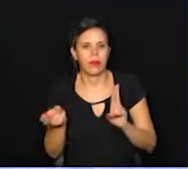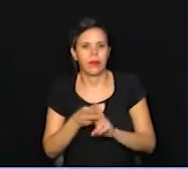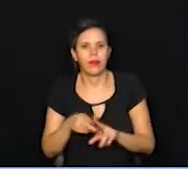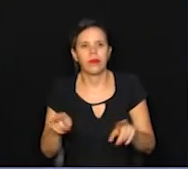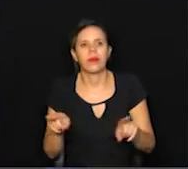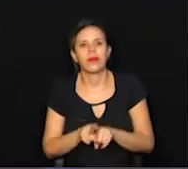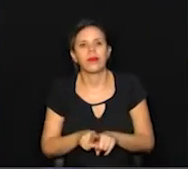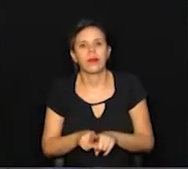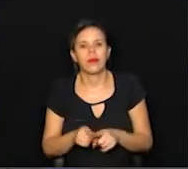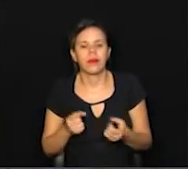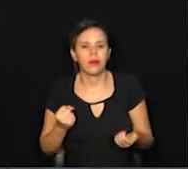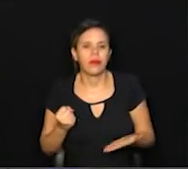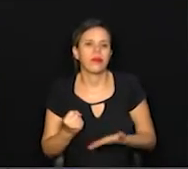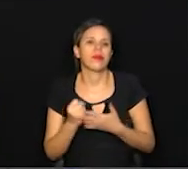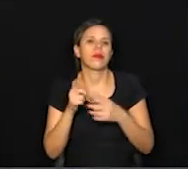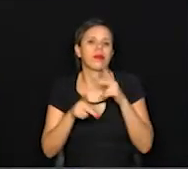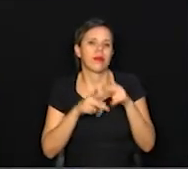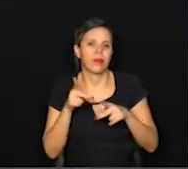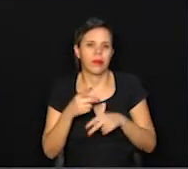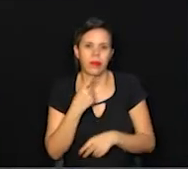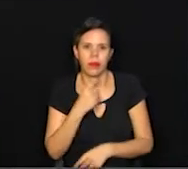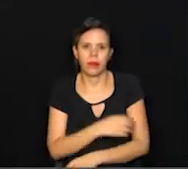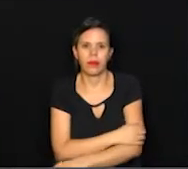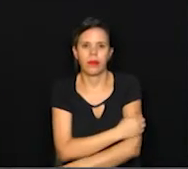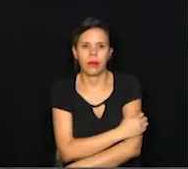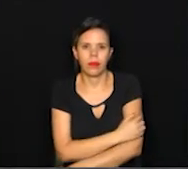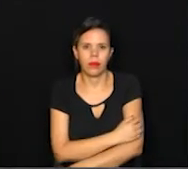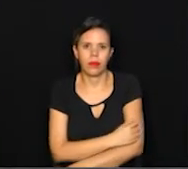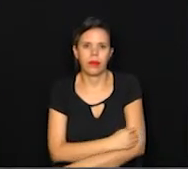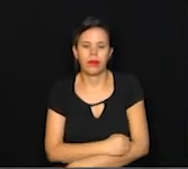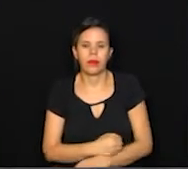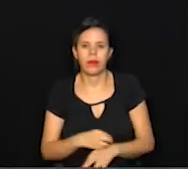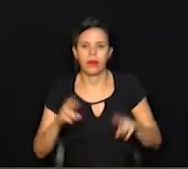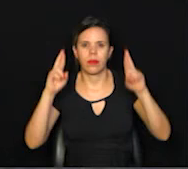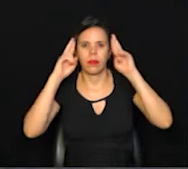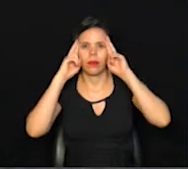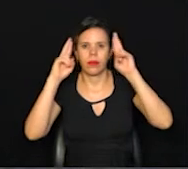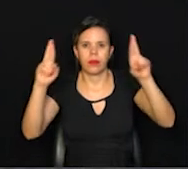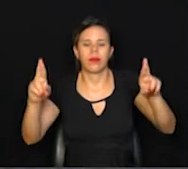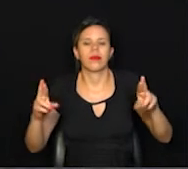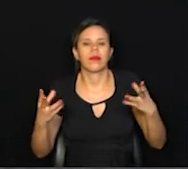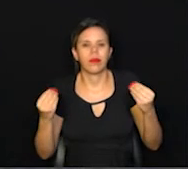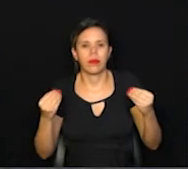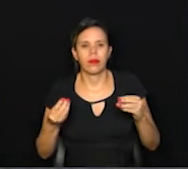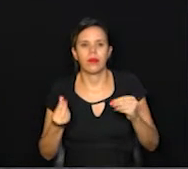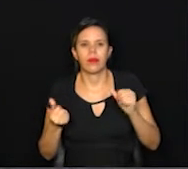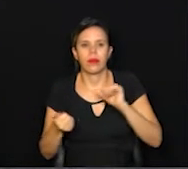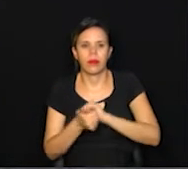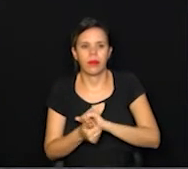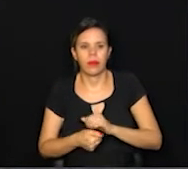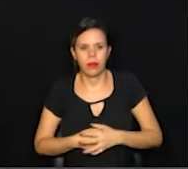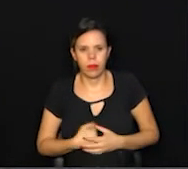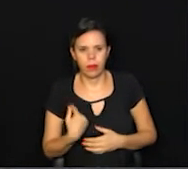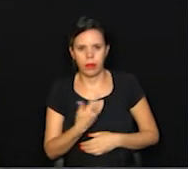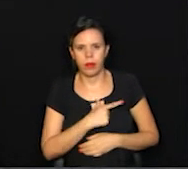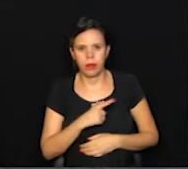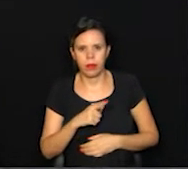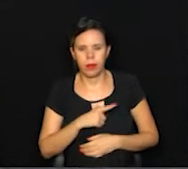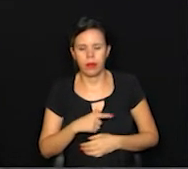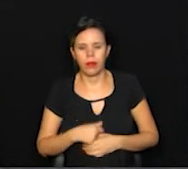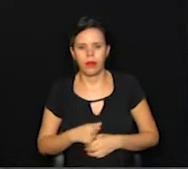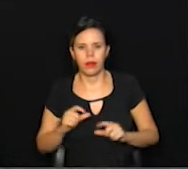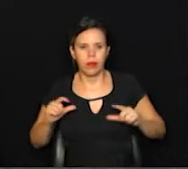mas também que vem atendendo a população de Campinas com bastante dignidade e bastante qualidade. Nós tivemos,